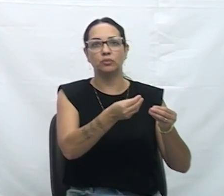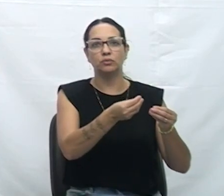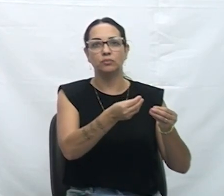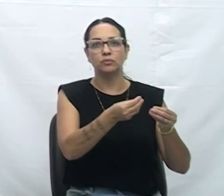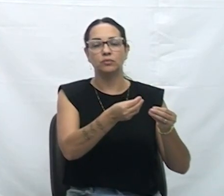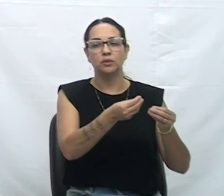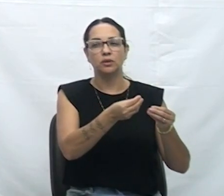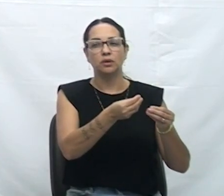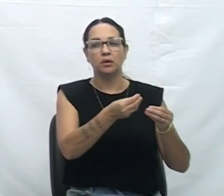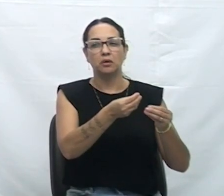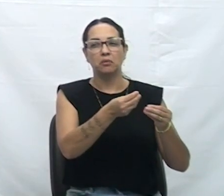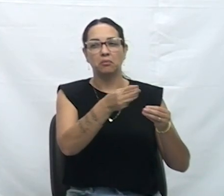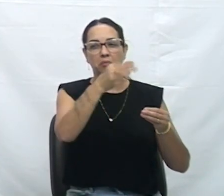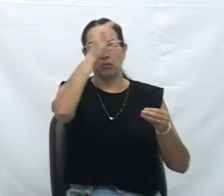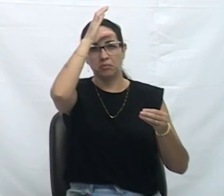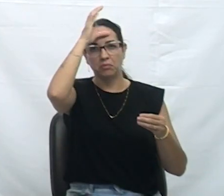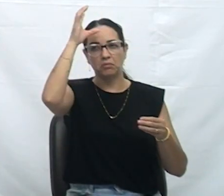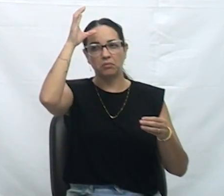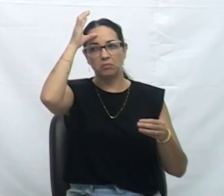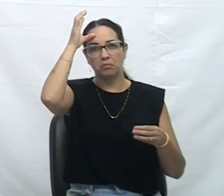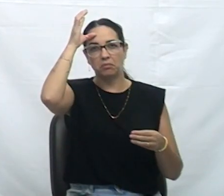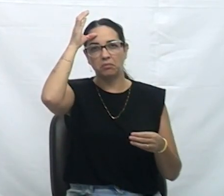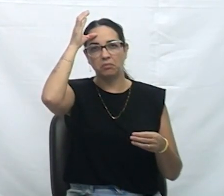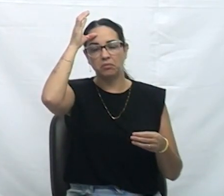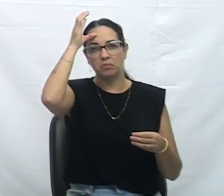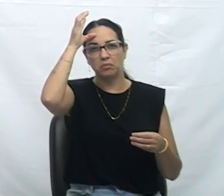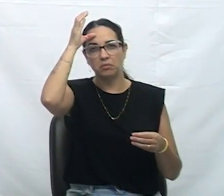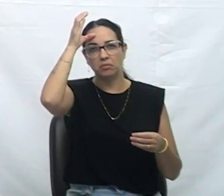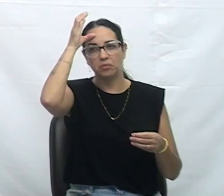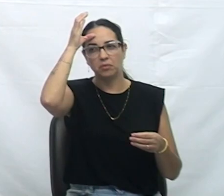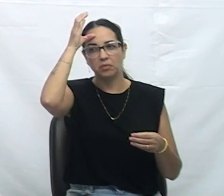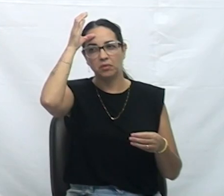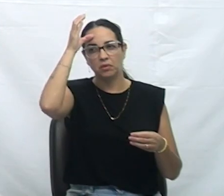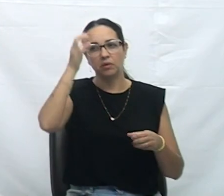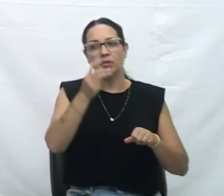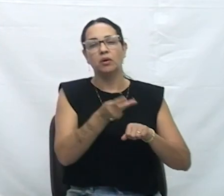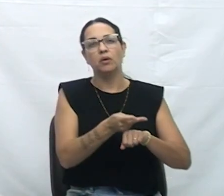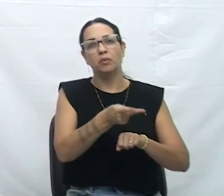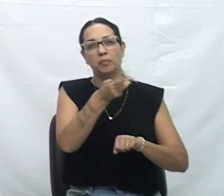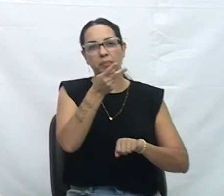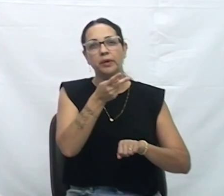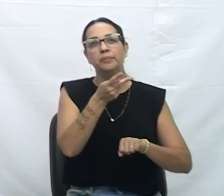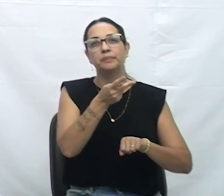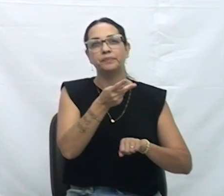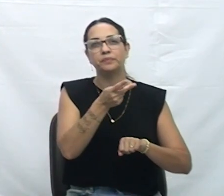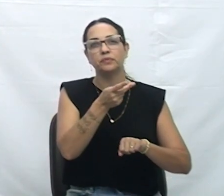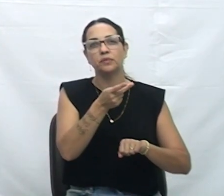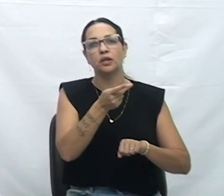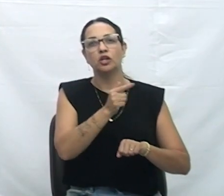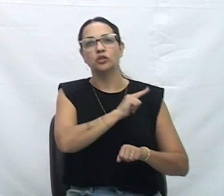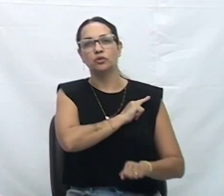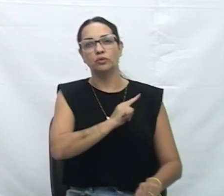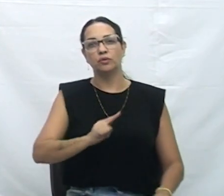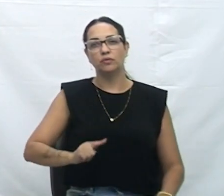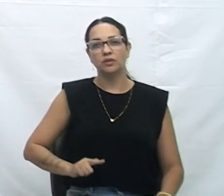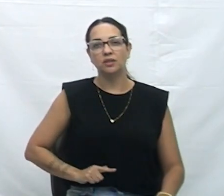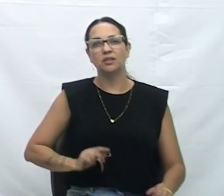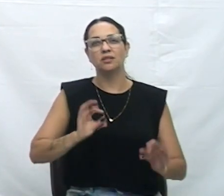na categoria Administração Pública Municipal do Modelo de Governança e Gestão Pública,